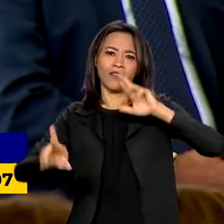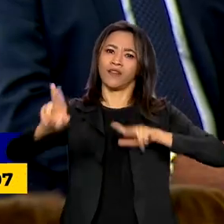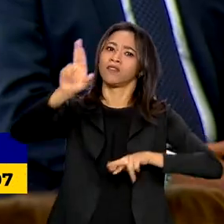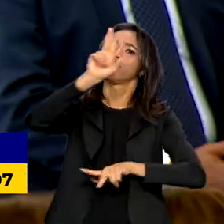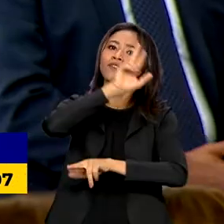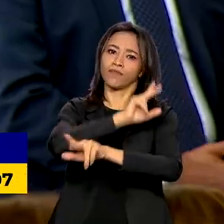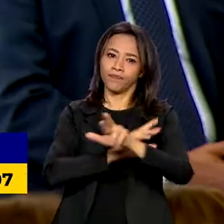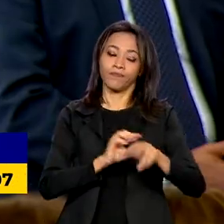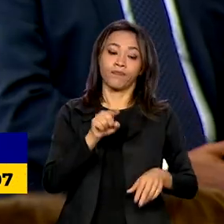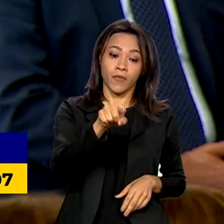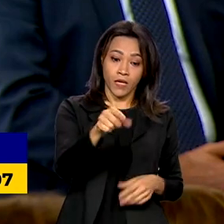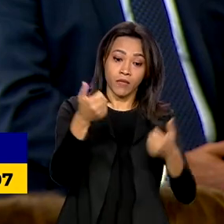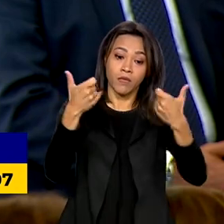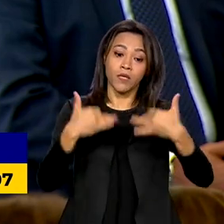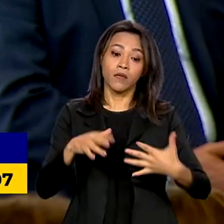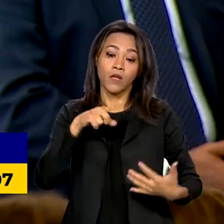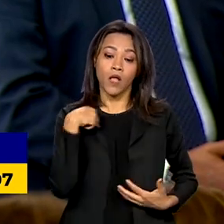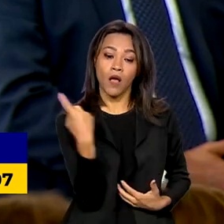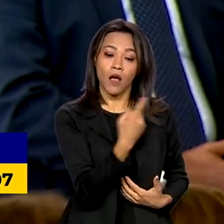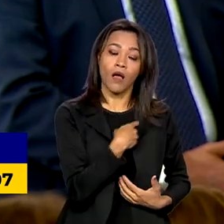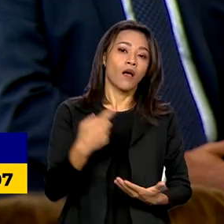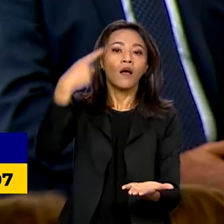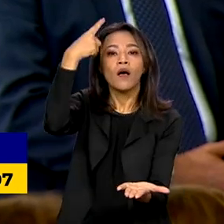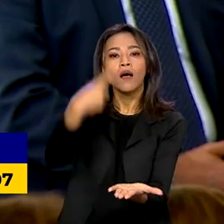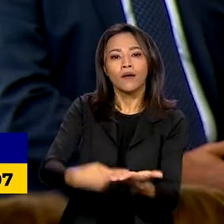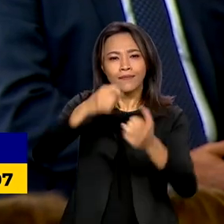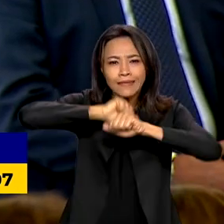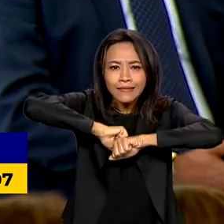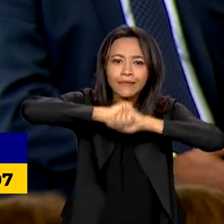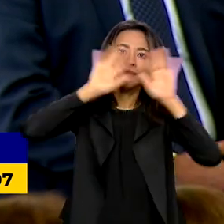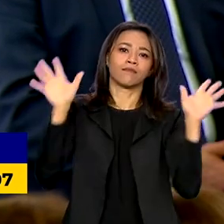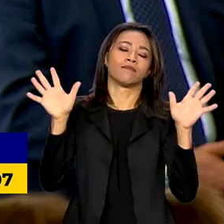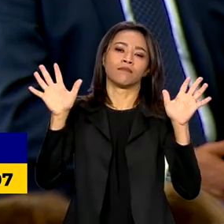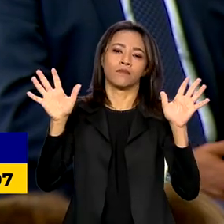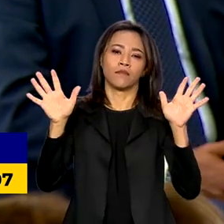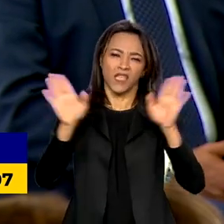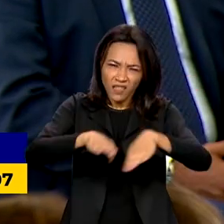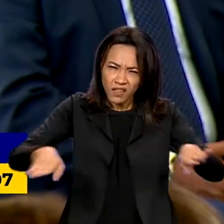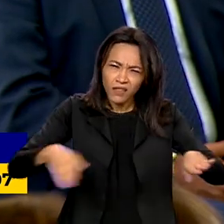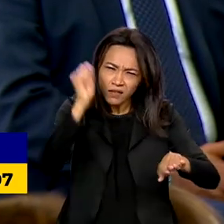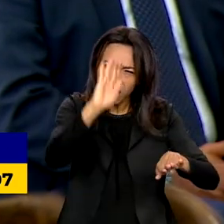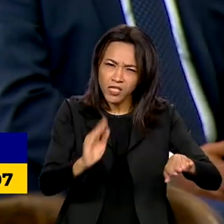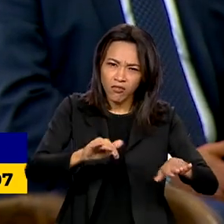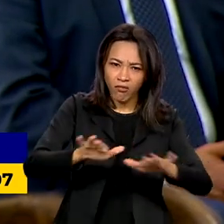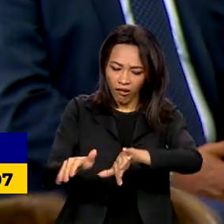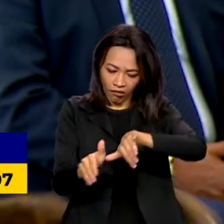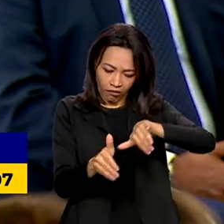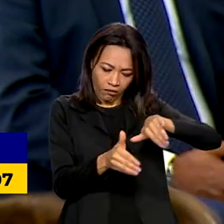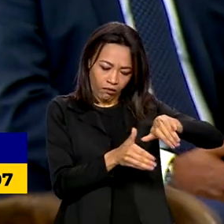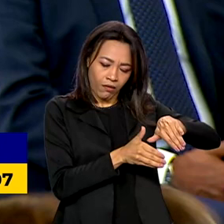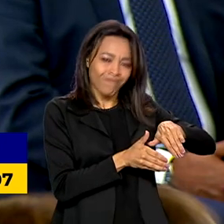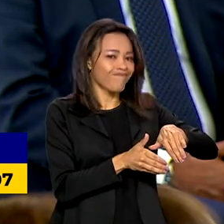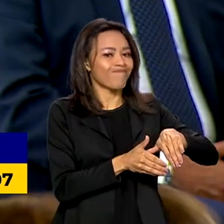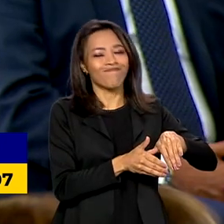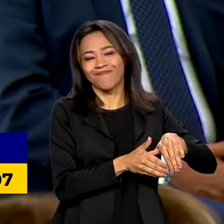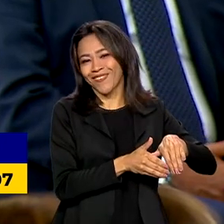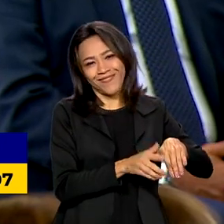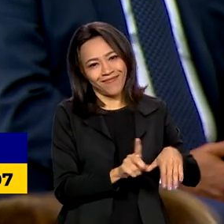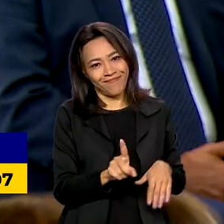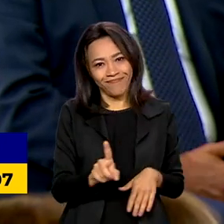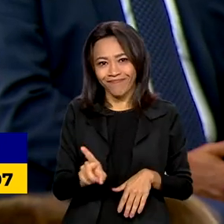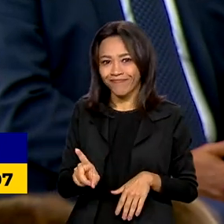Nosso compromisso é claro. Nenhuma criança brasileira ficará para trás. Estados,